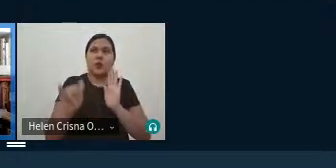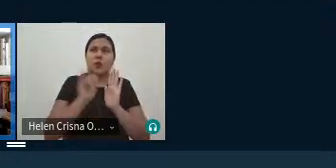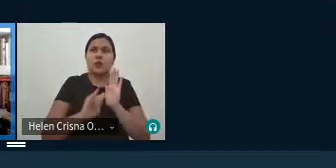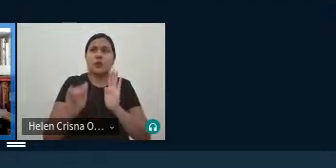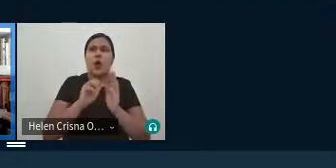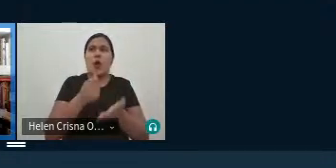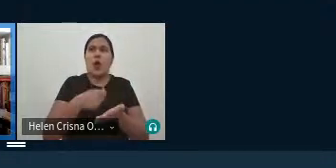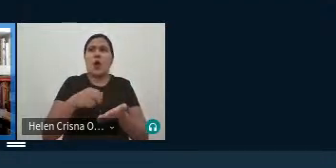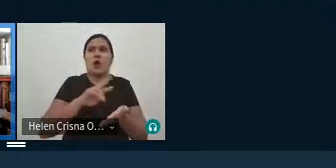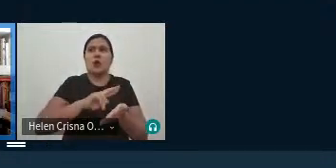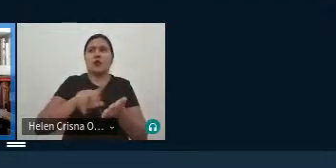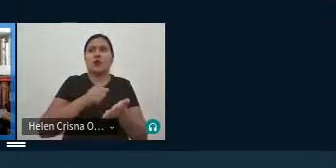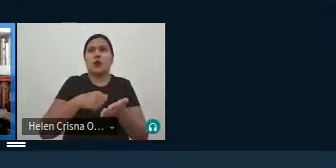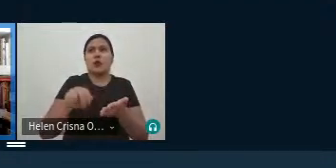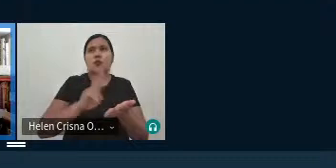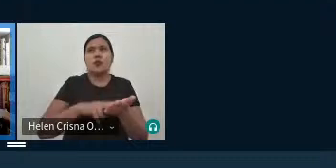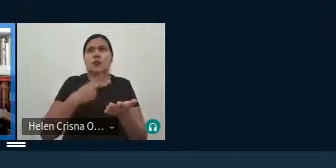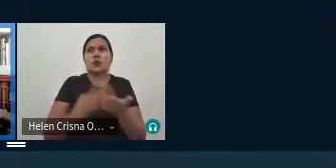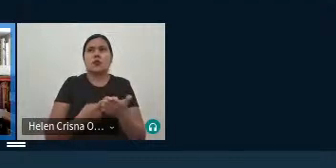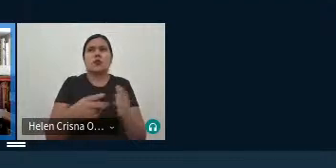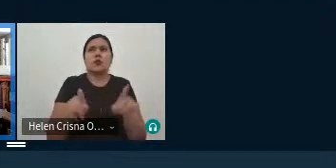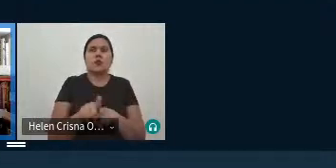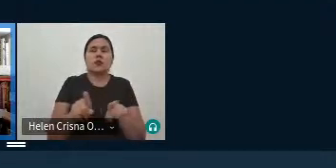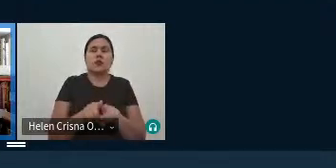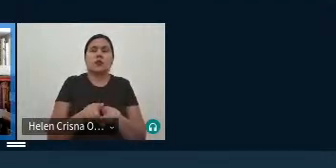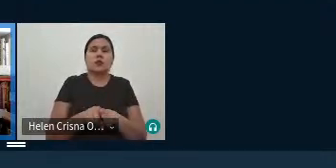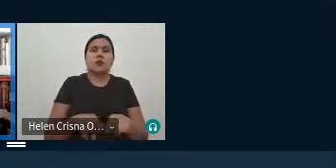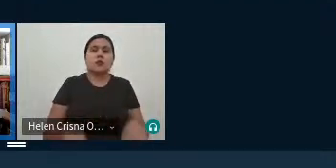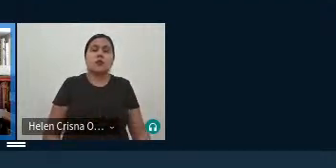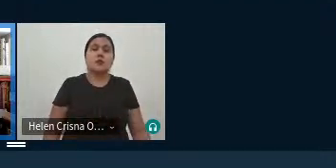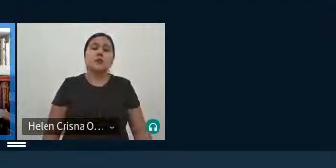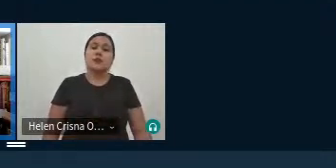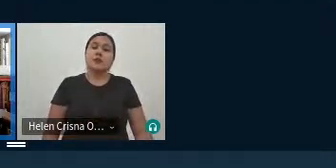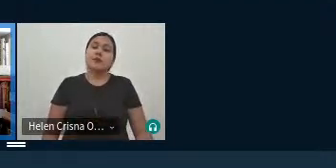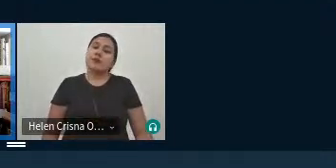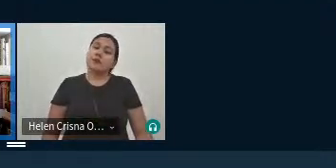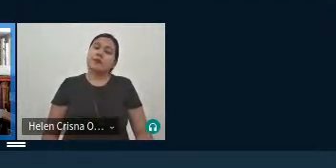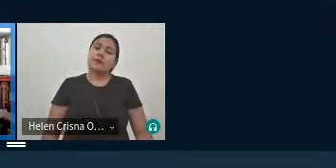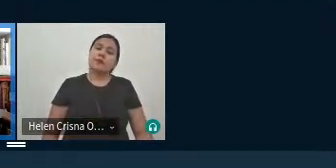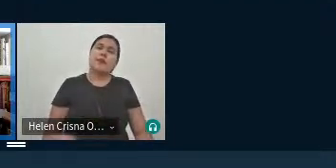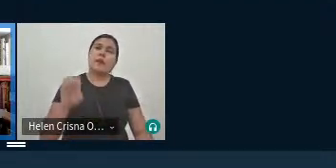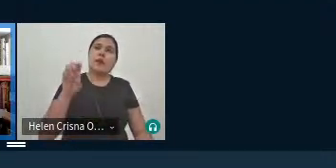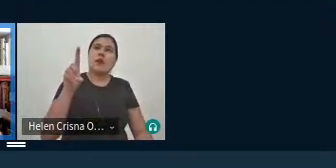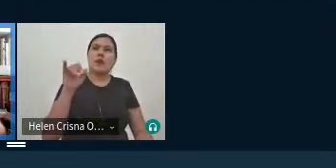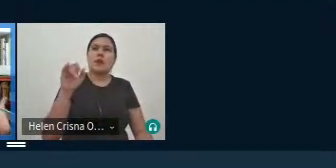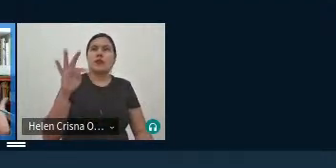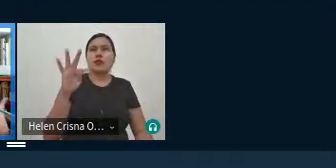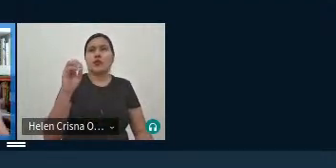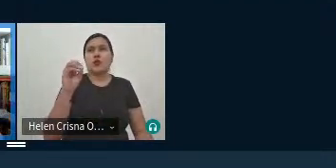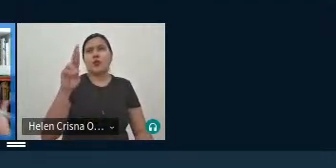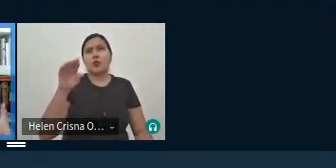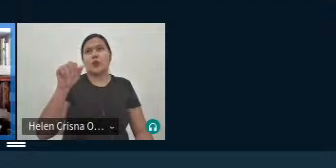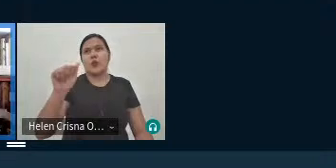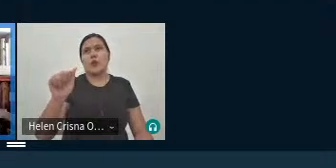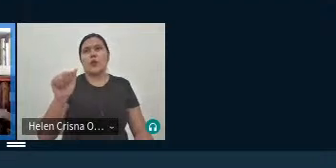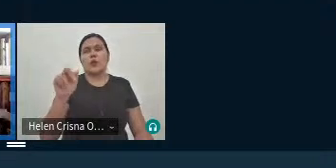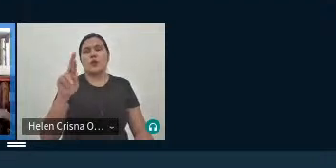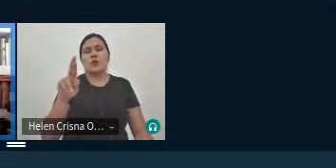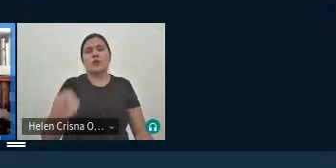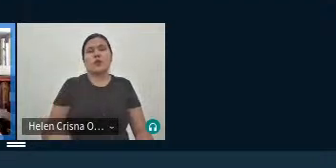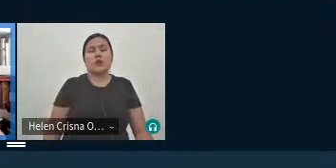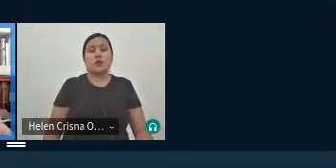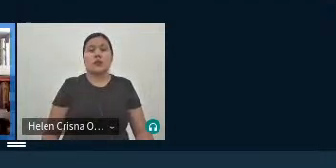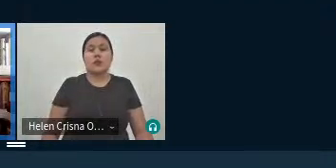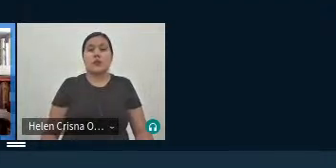autoras e tradutoras de editoras conceituadas e que consequentemente